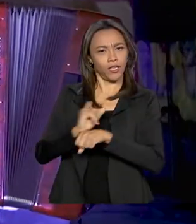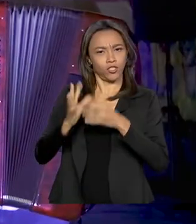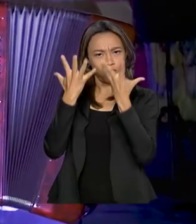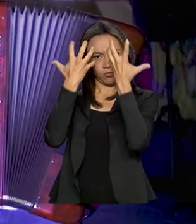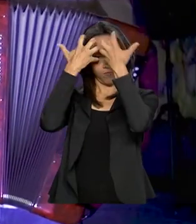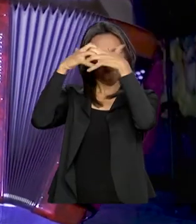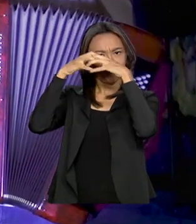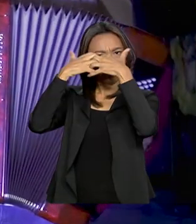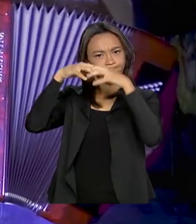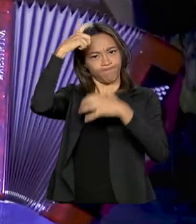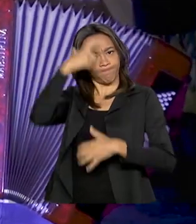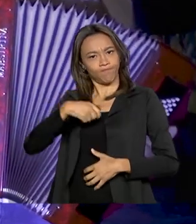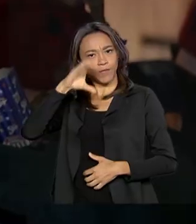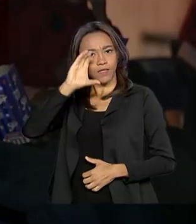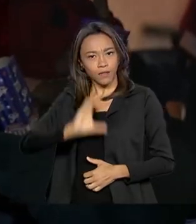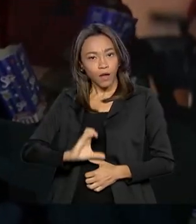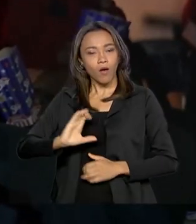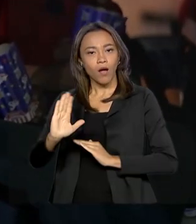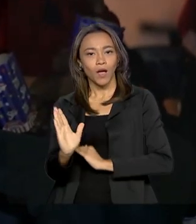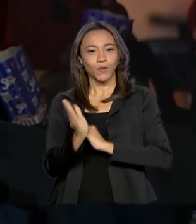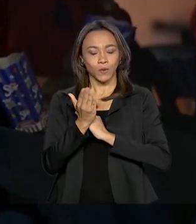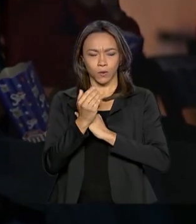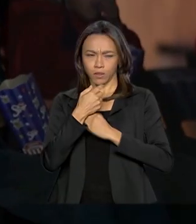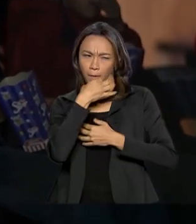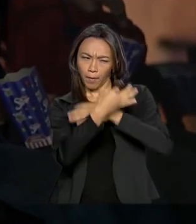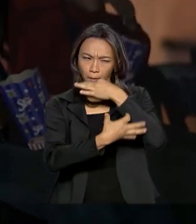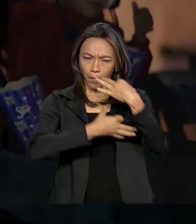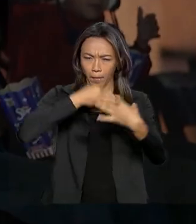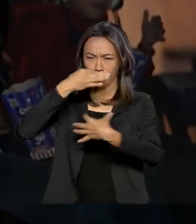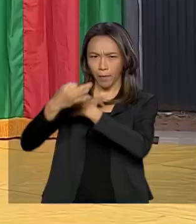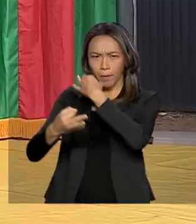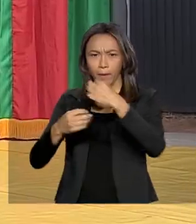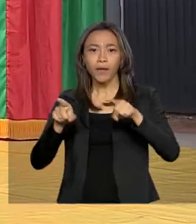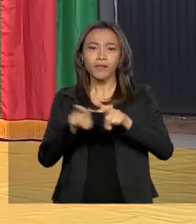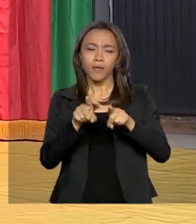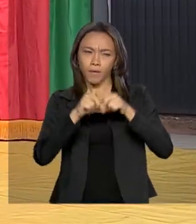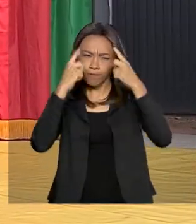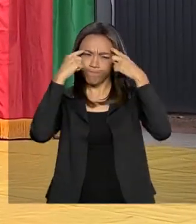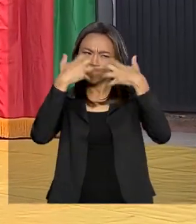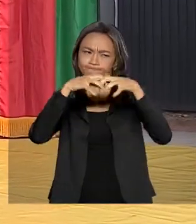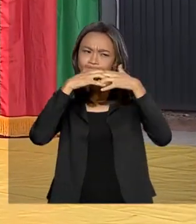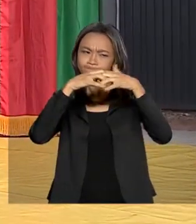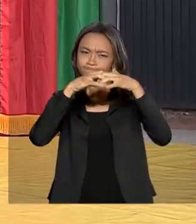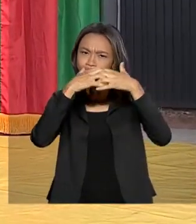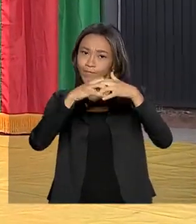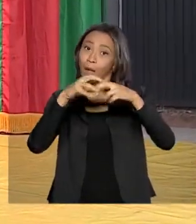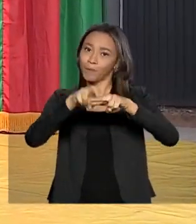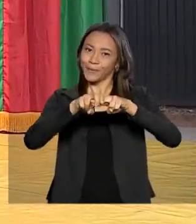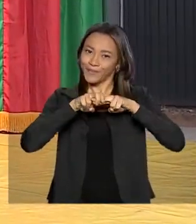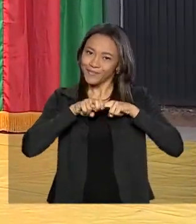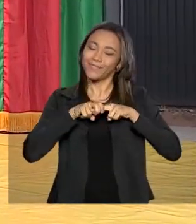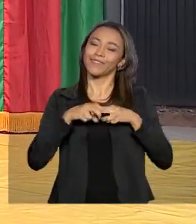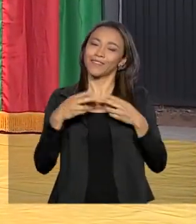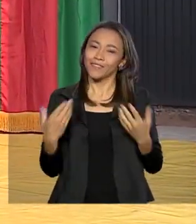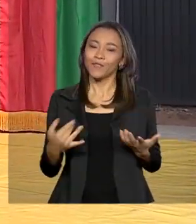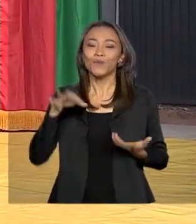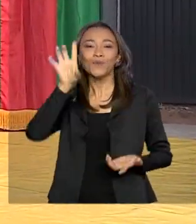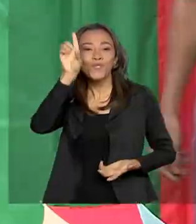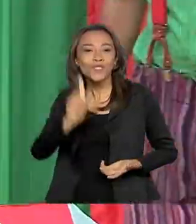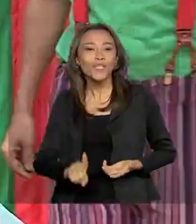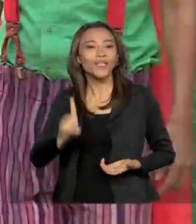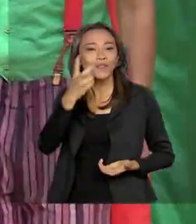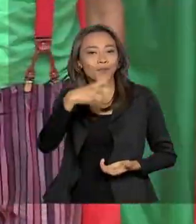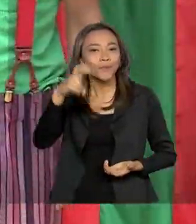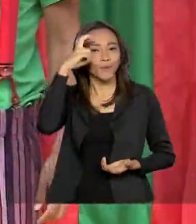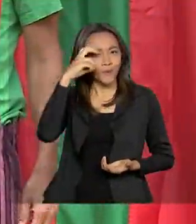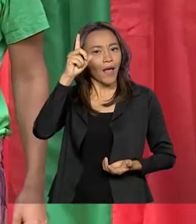do cidadão, serve para desenvolver o senso crítico, possibilitar reflexões. Por este motivo, os direitos culturais